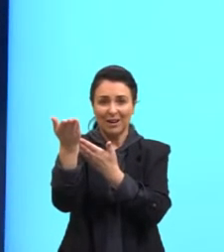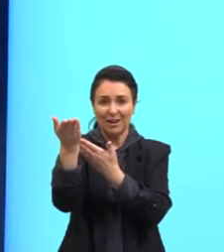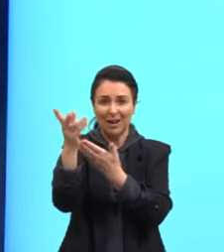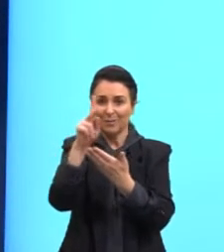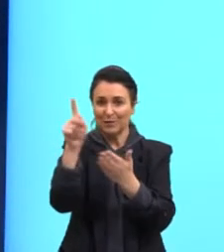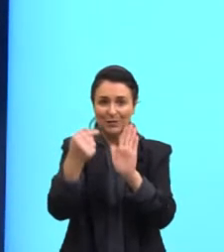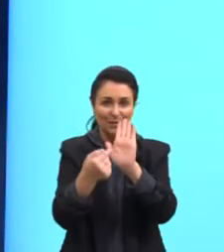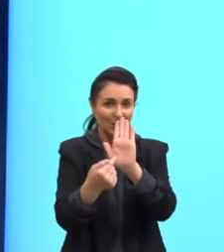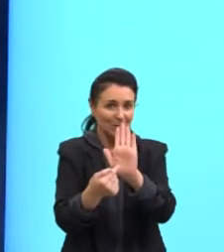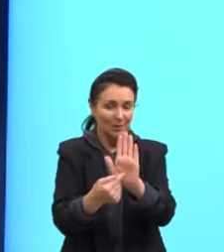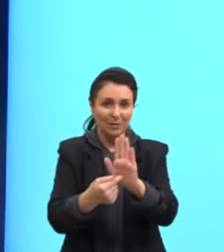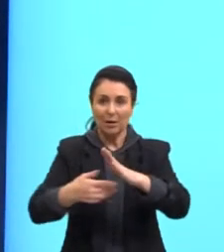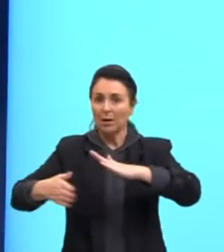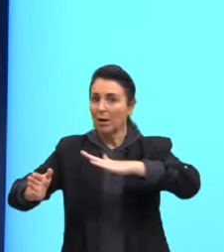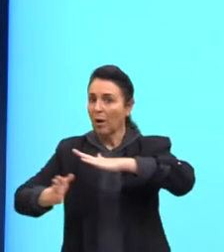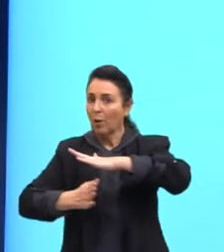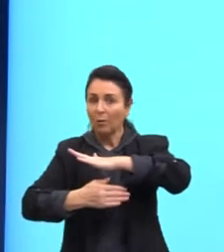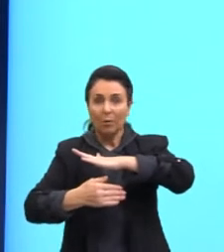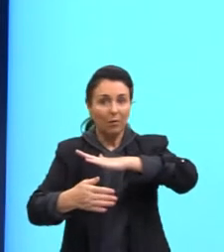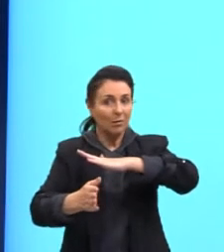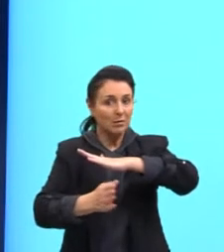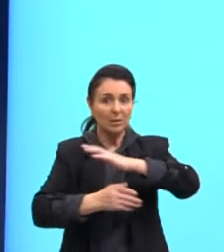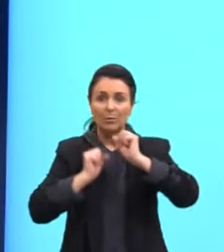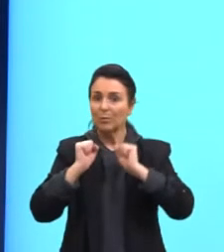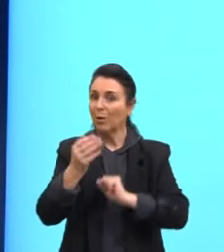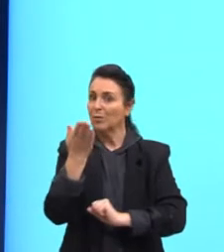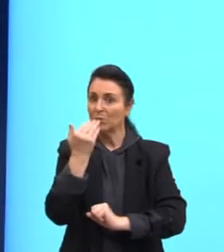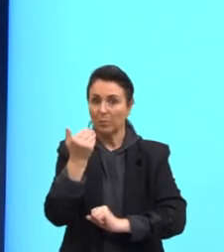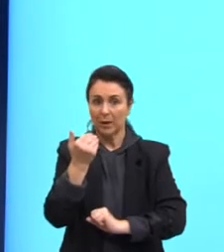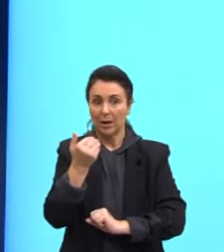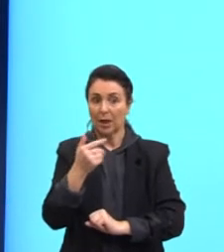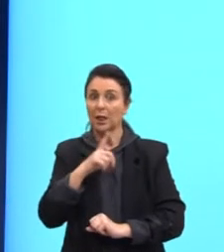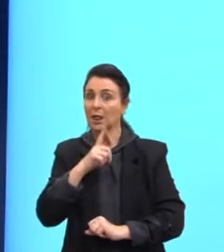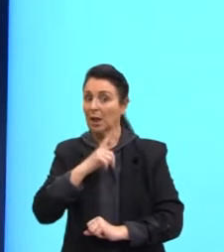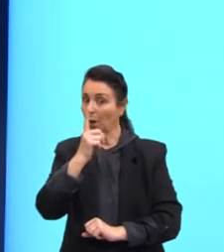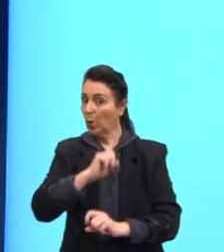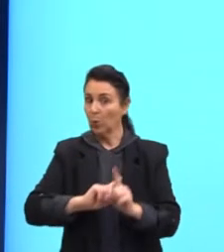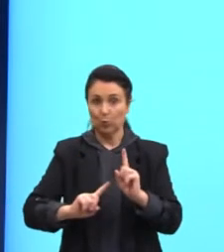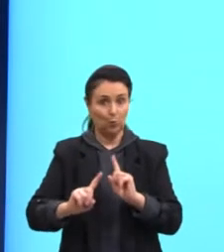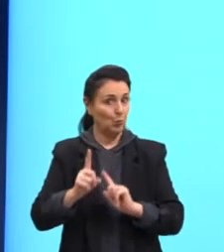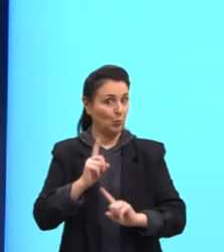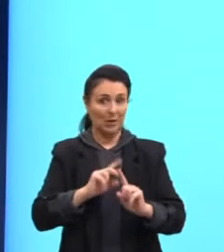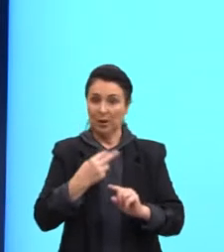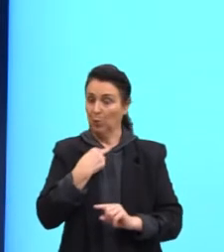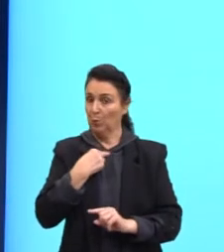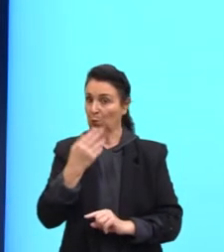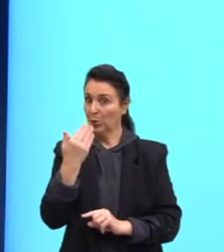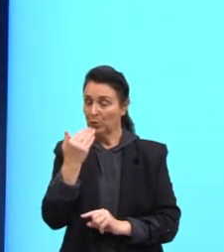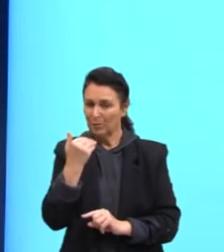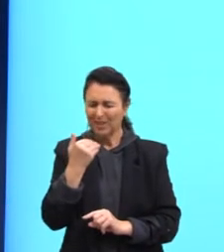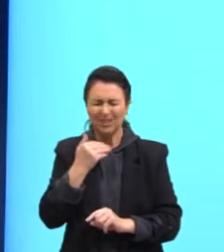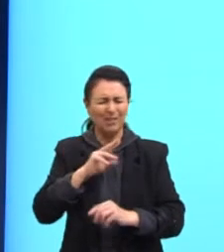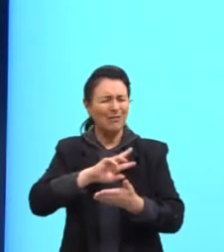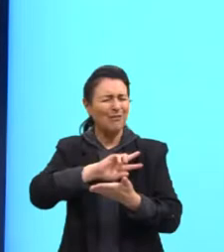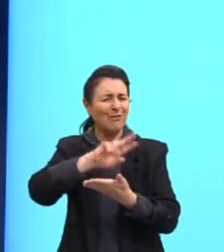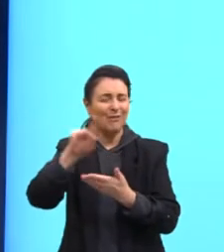comestíveis, não comestíveis. Então, temos algas aí para todo gosto, certo? Várias